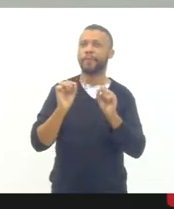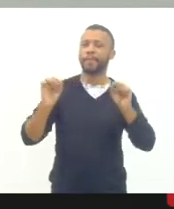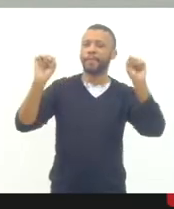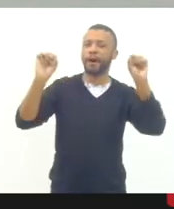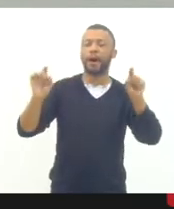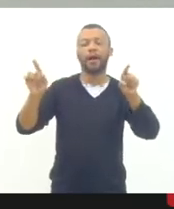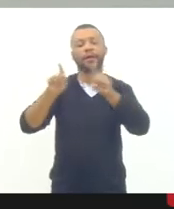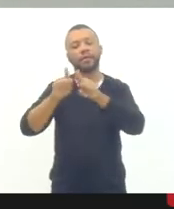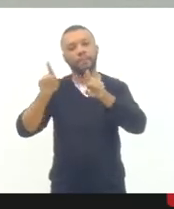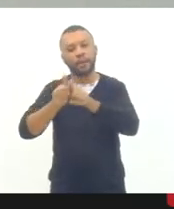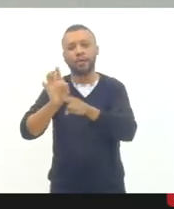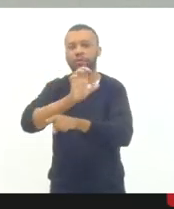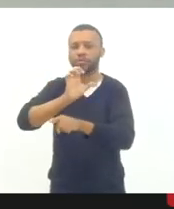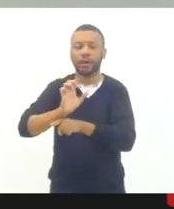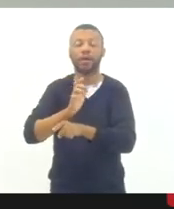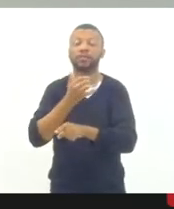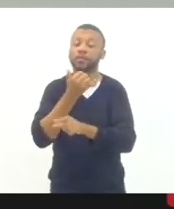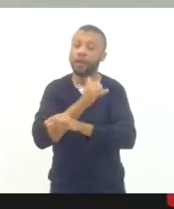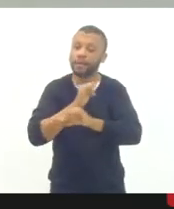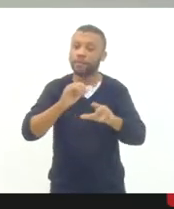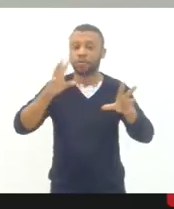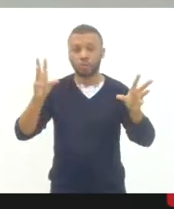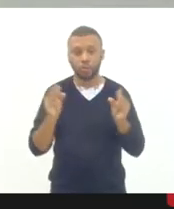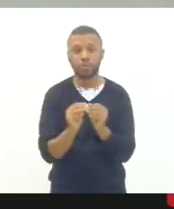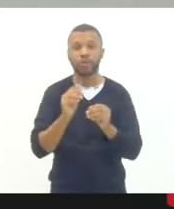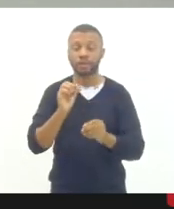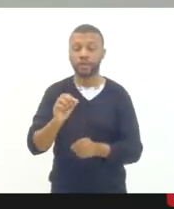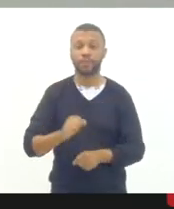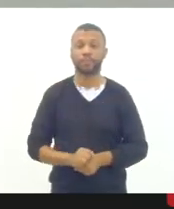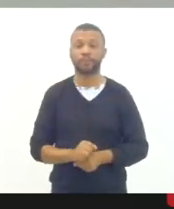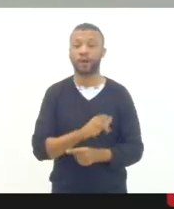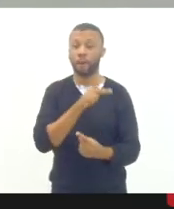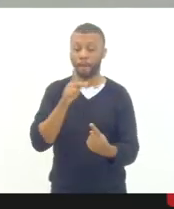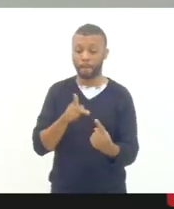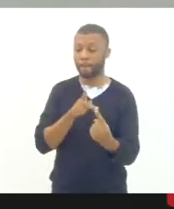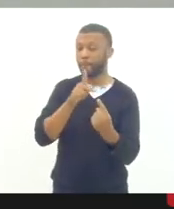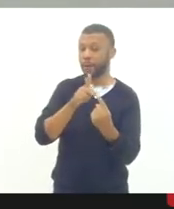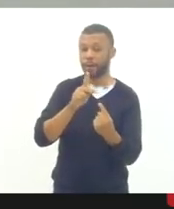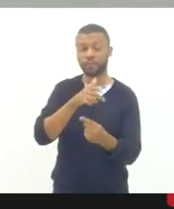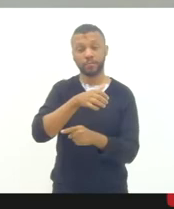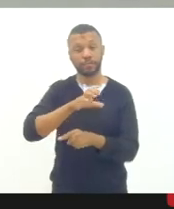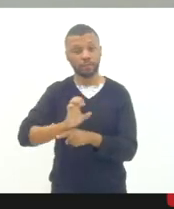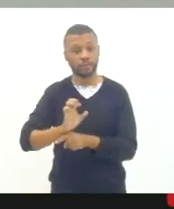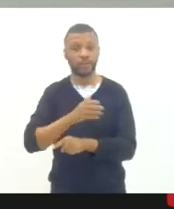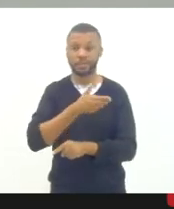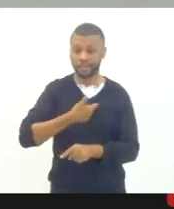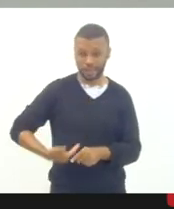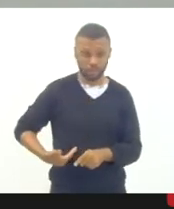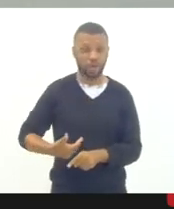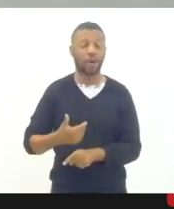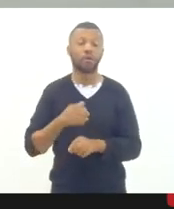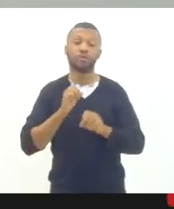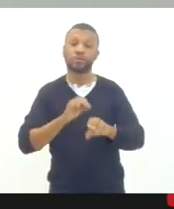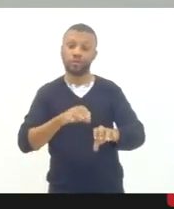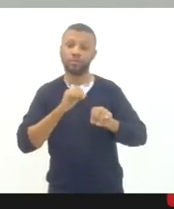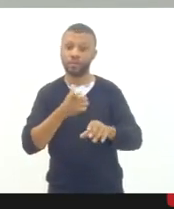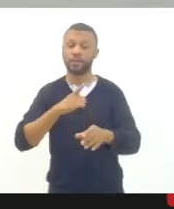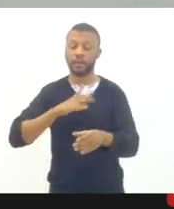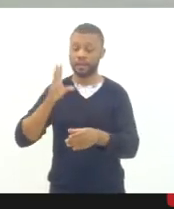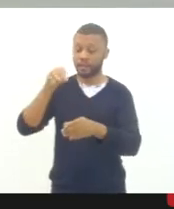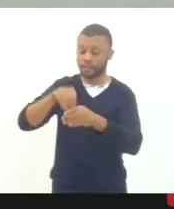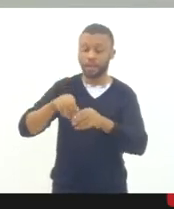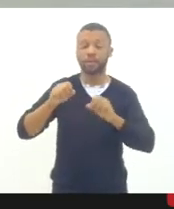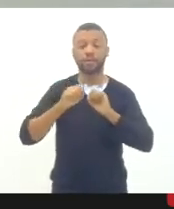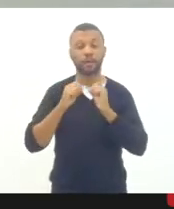estados. E concluo dizendo que o plano estadual de educação se encontra na alerje nesse